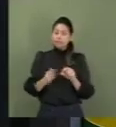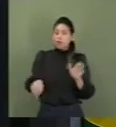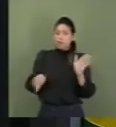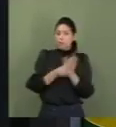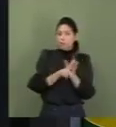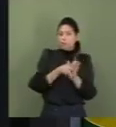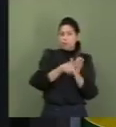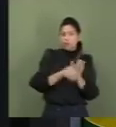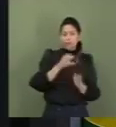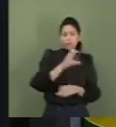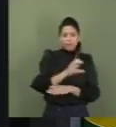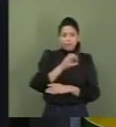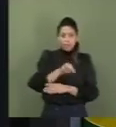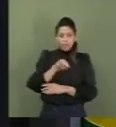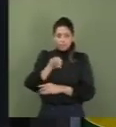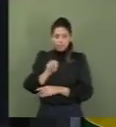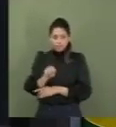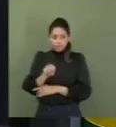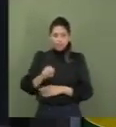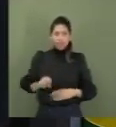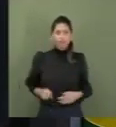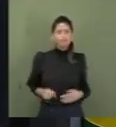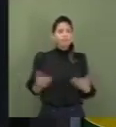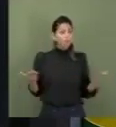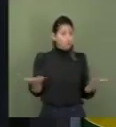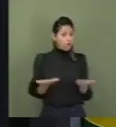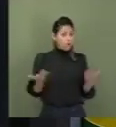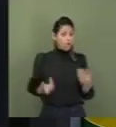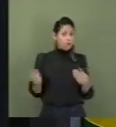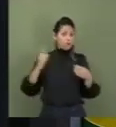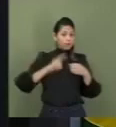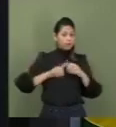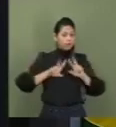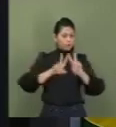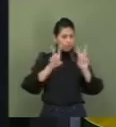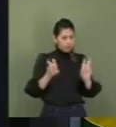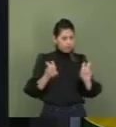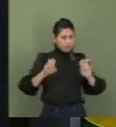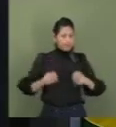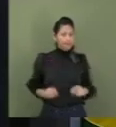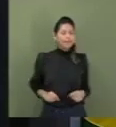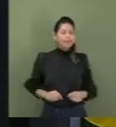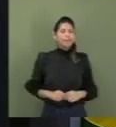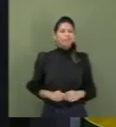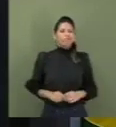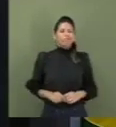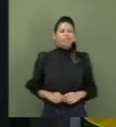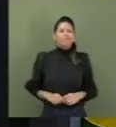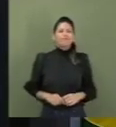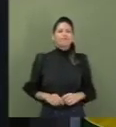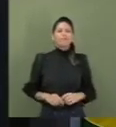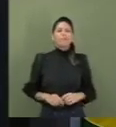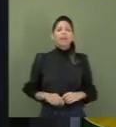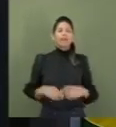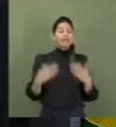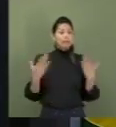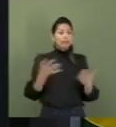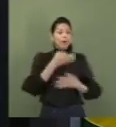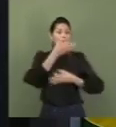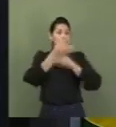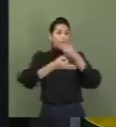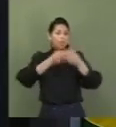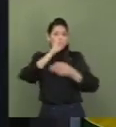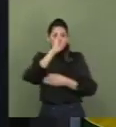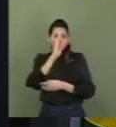CNC. Voltemos ao nosso tema. Já que o principal argumento para a destinação do